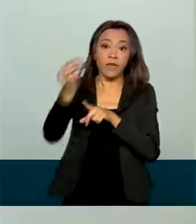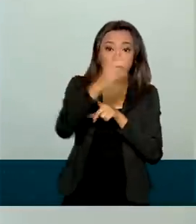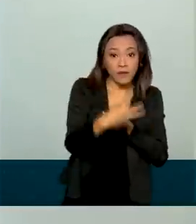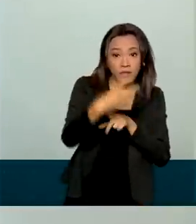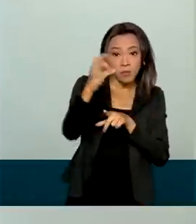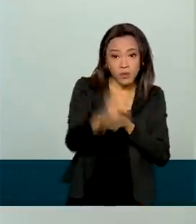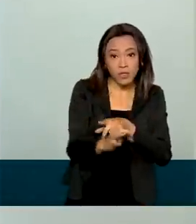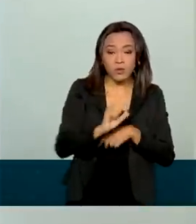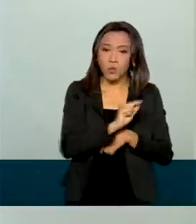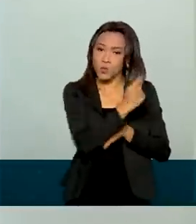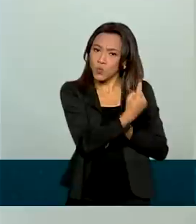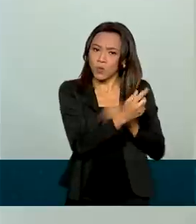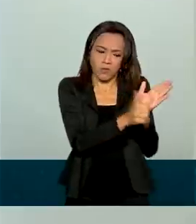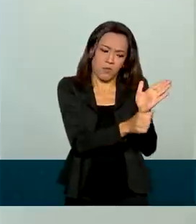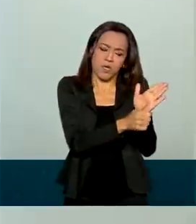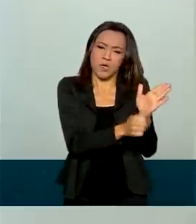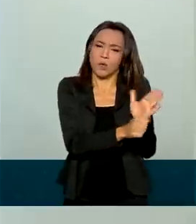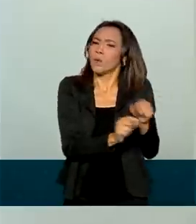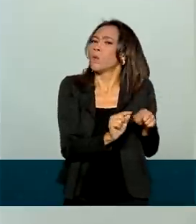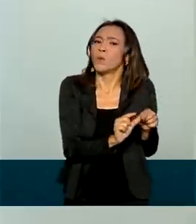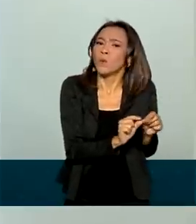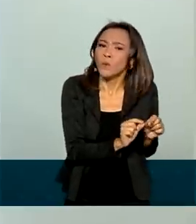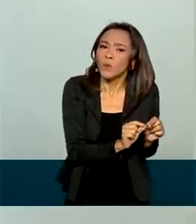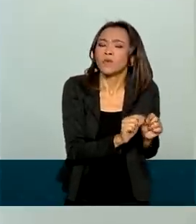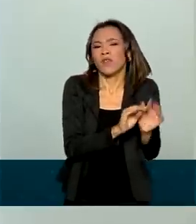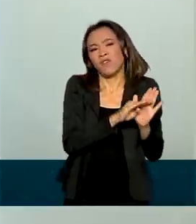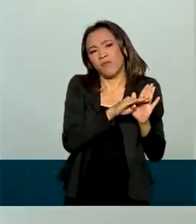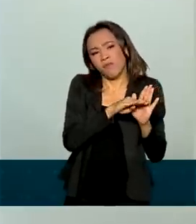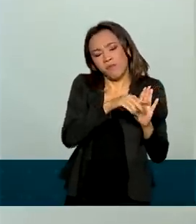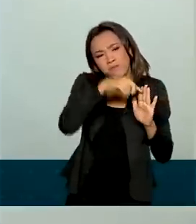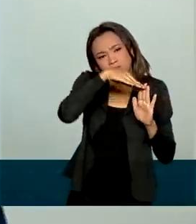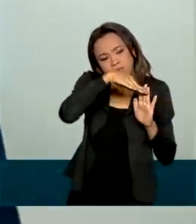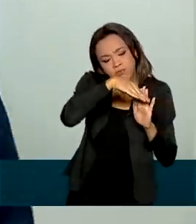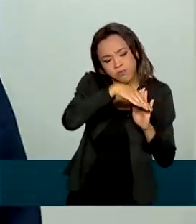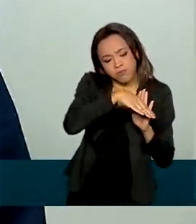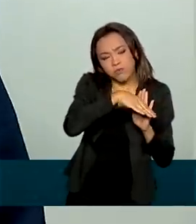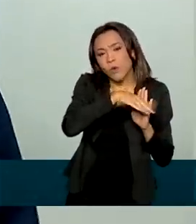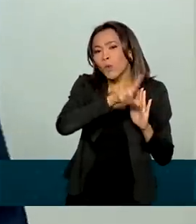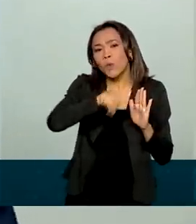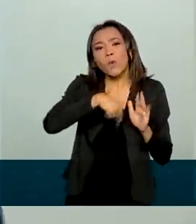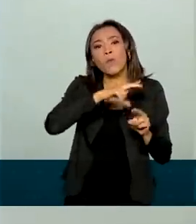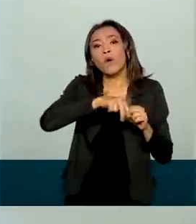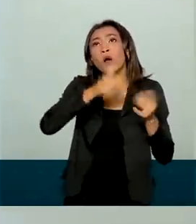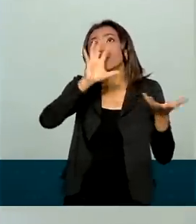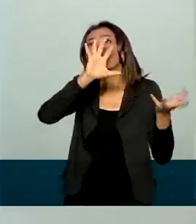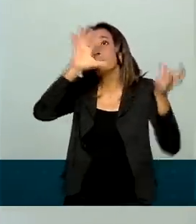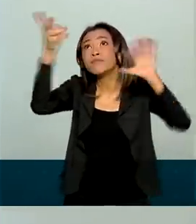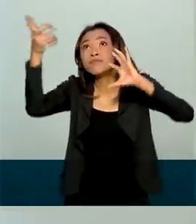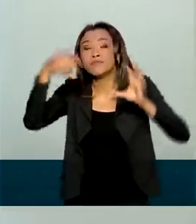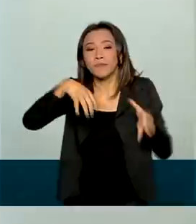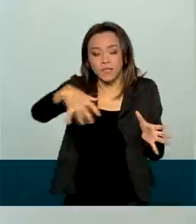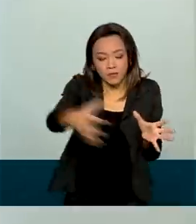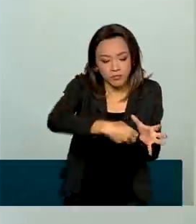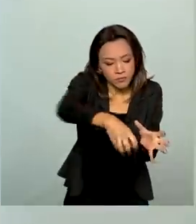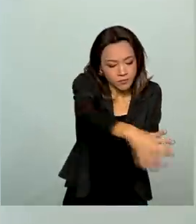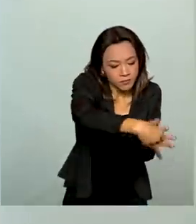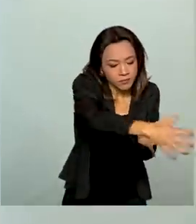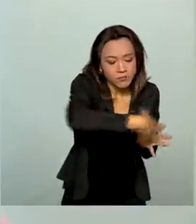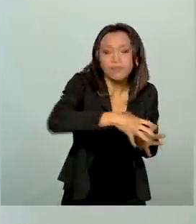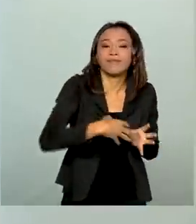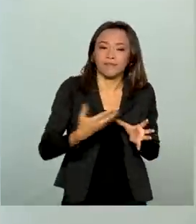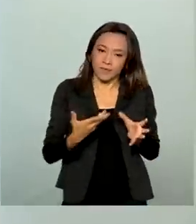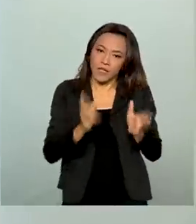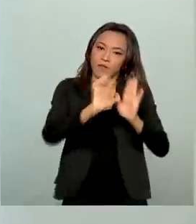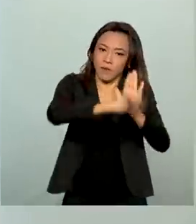apenas um deles, o milho, apresentou um ligeiro decréscimo em função das condições climáticas e da colheita tardia da soja.